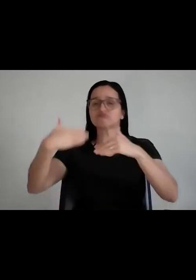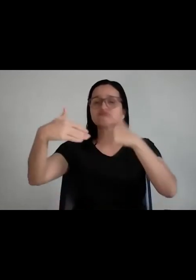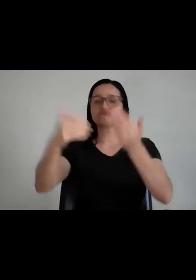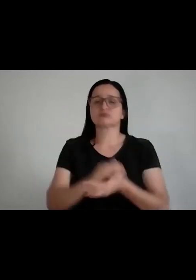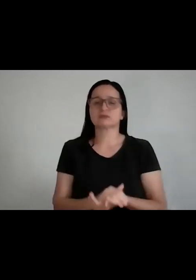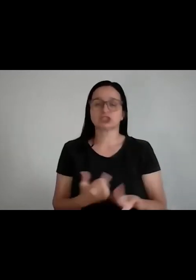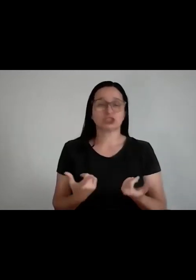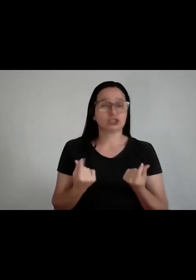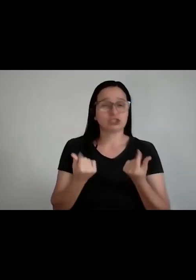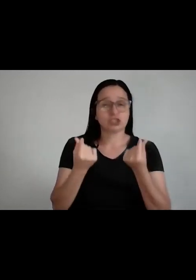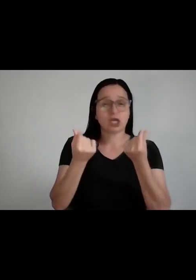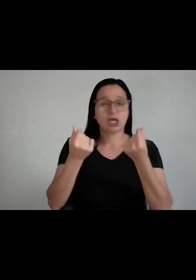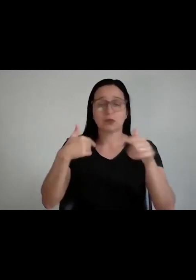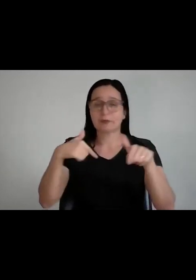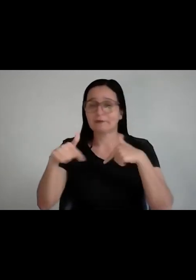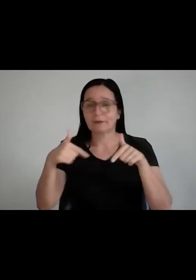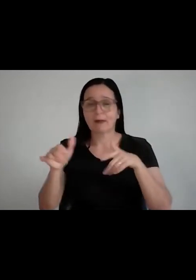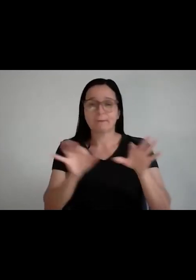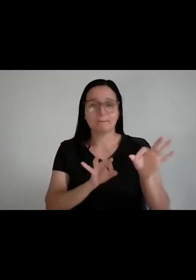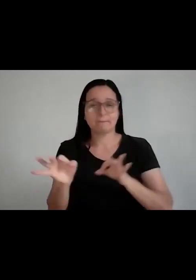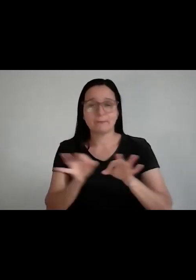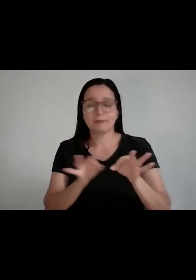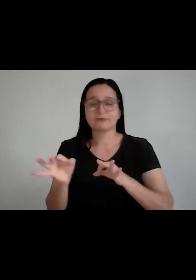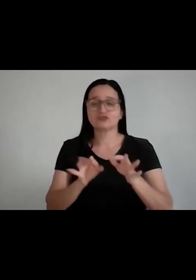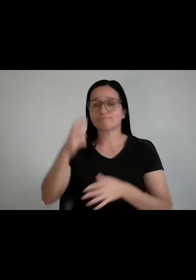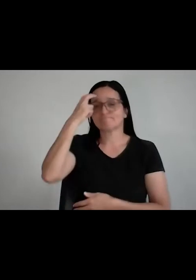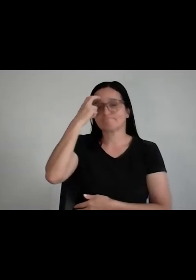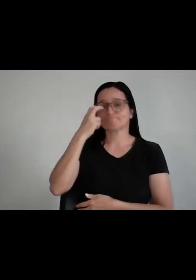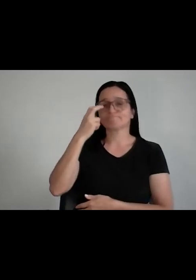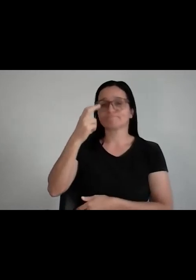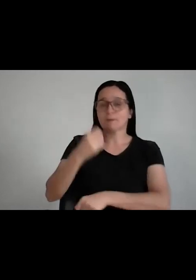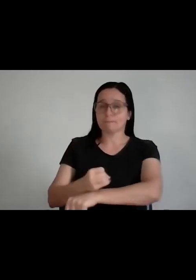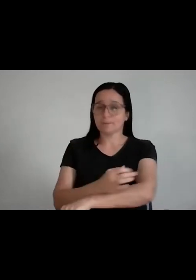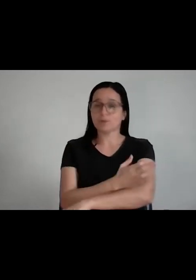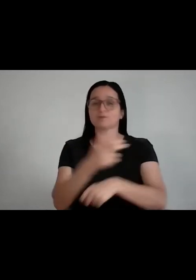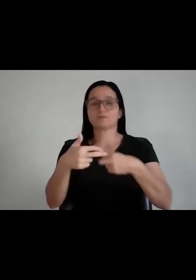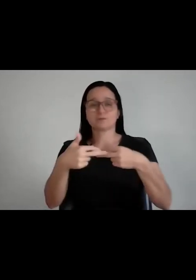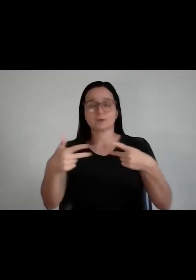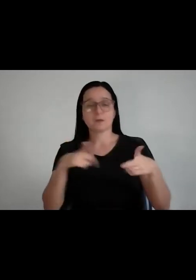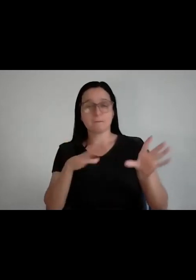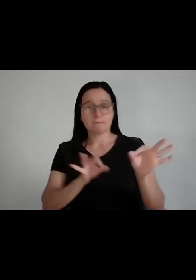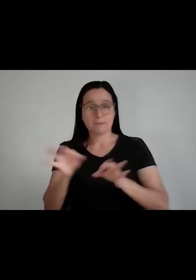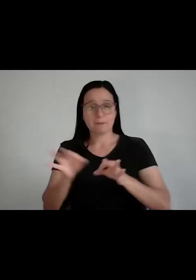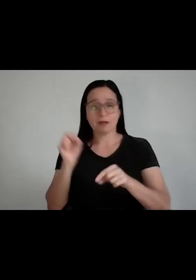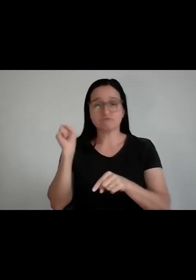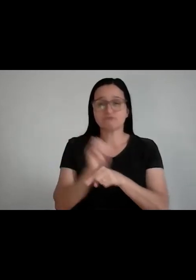Dinheiro, trabalhar muito, se planejar, inteligência emocional. Me preparar para o mercado.